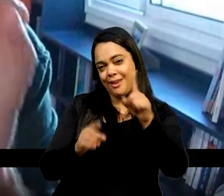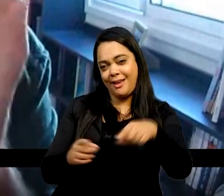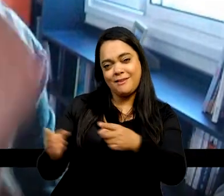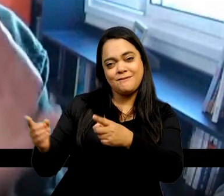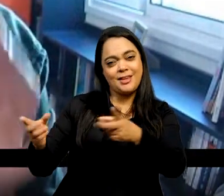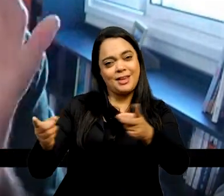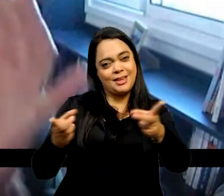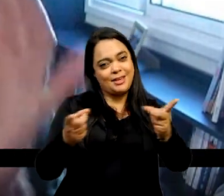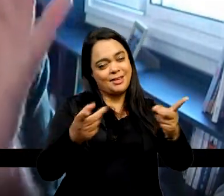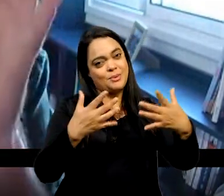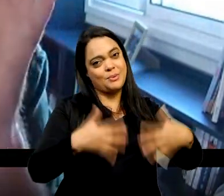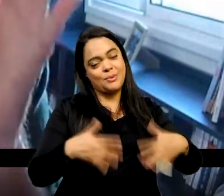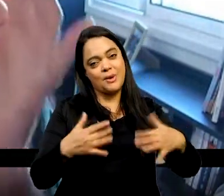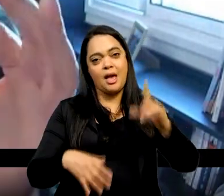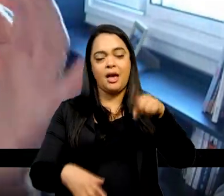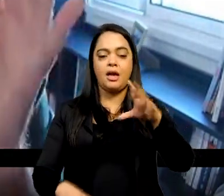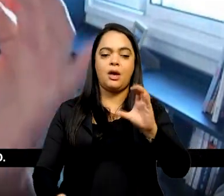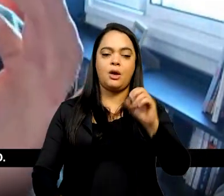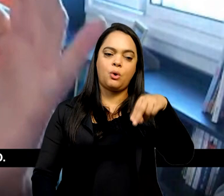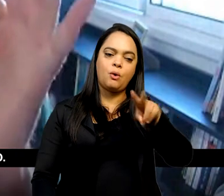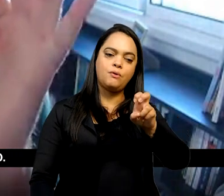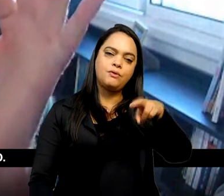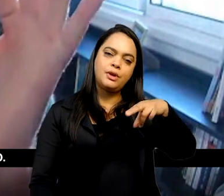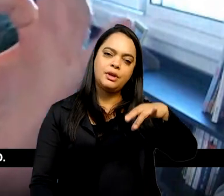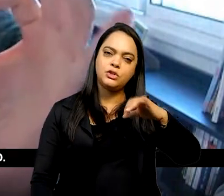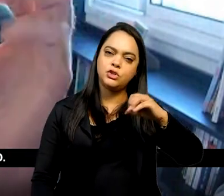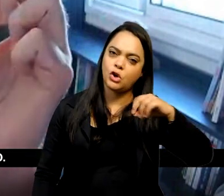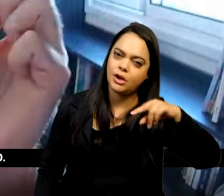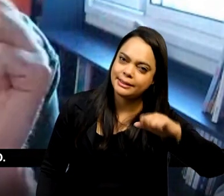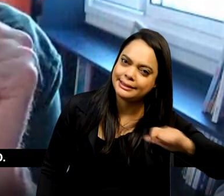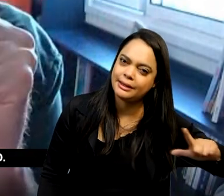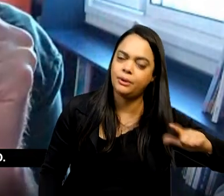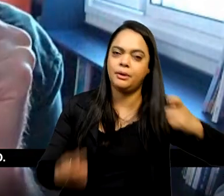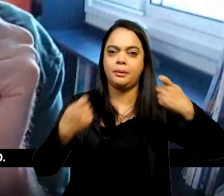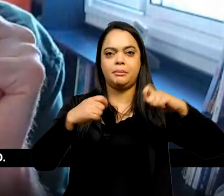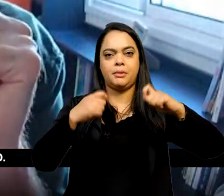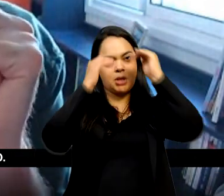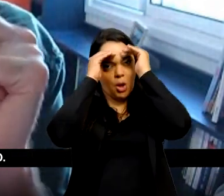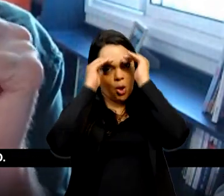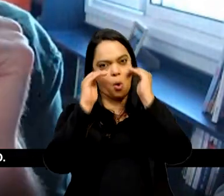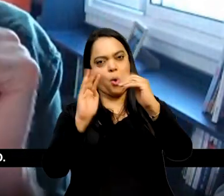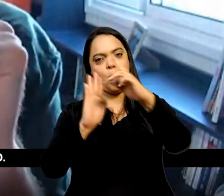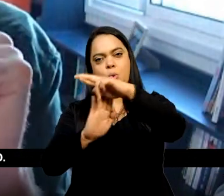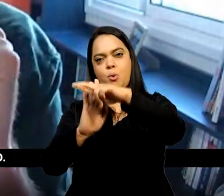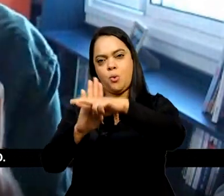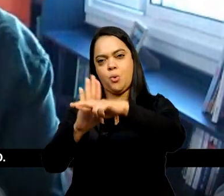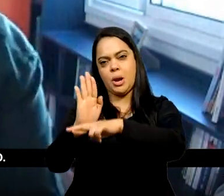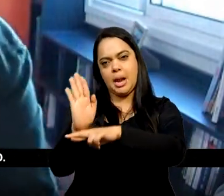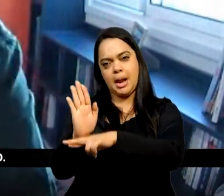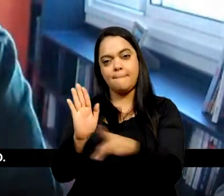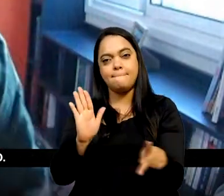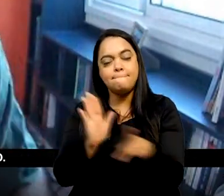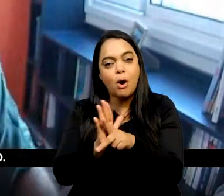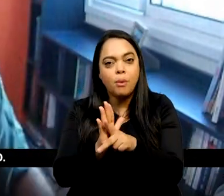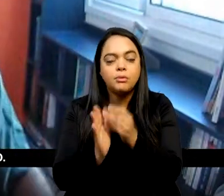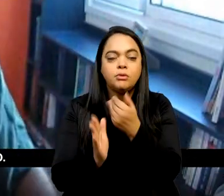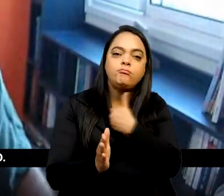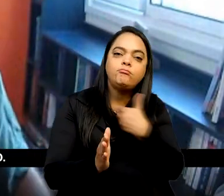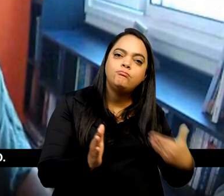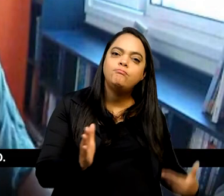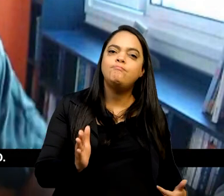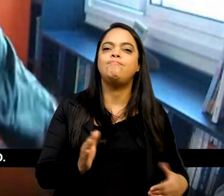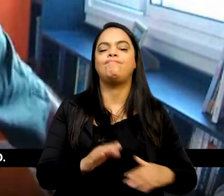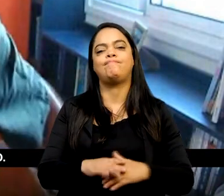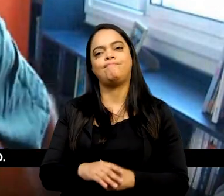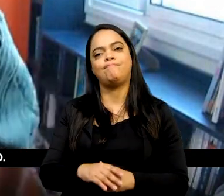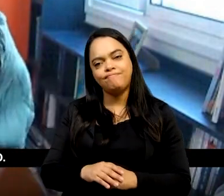Ele tem que obedecer a certas diretrizes. Ele não costuma ser um espaço de inovação,